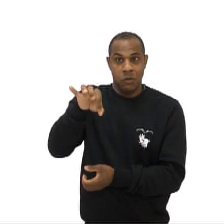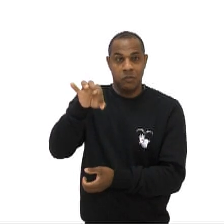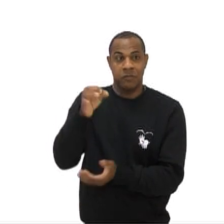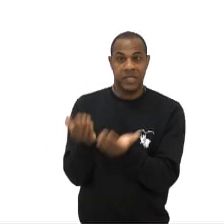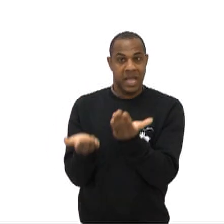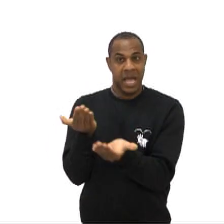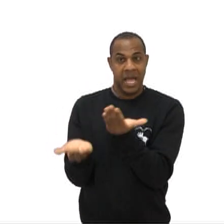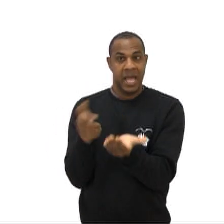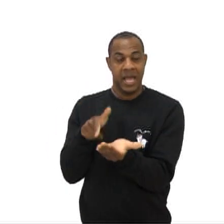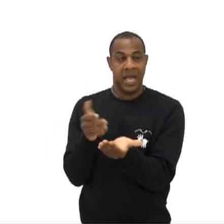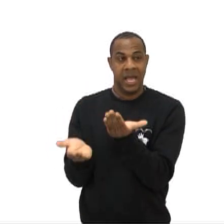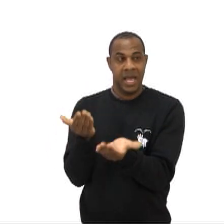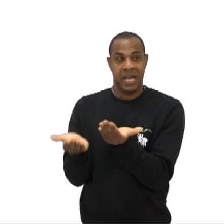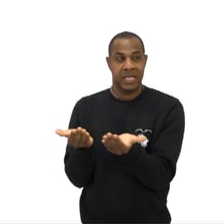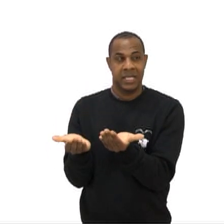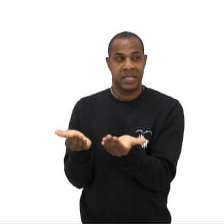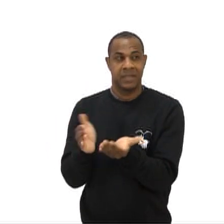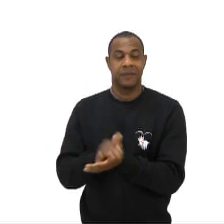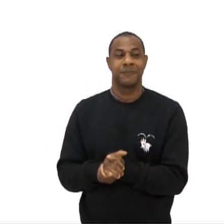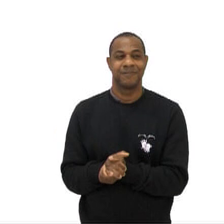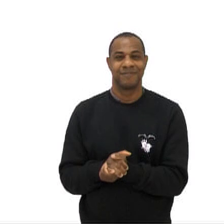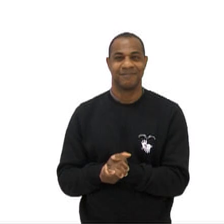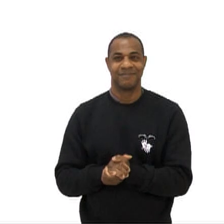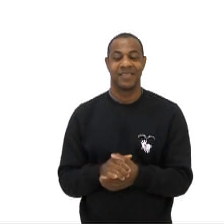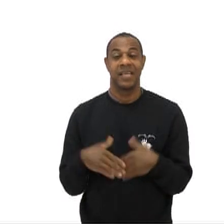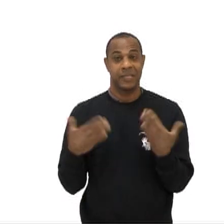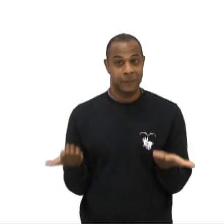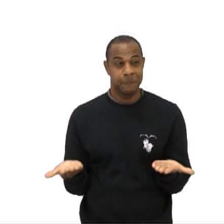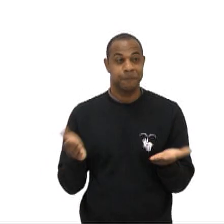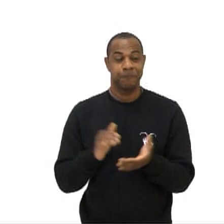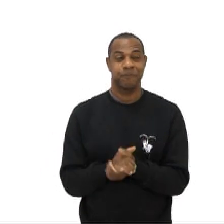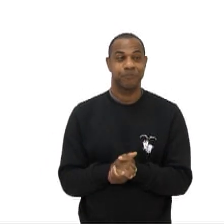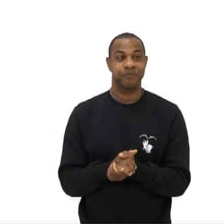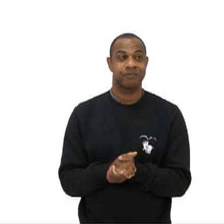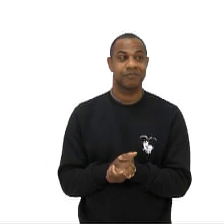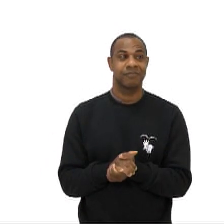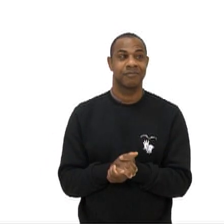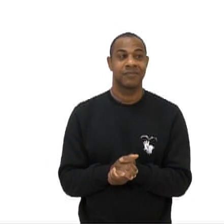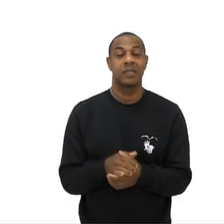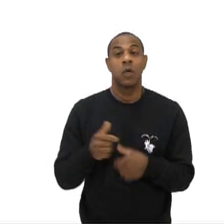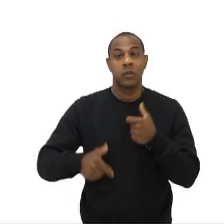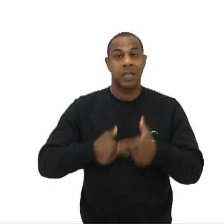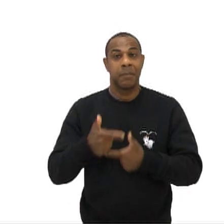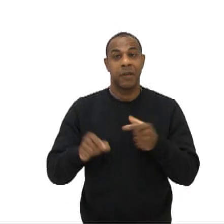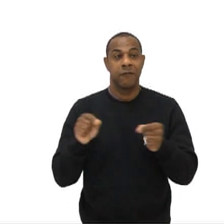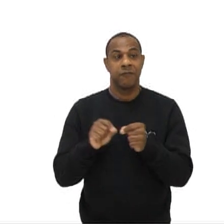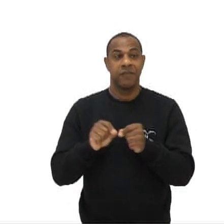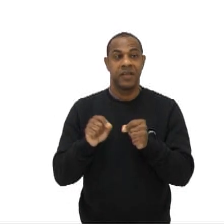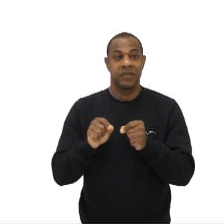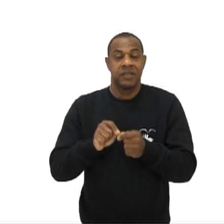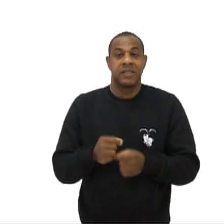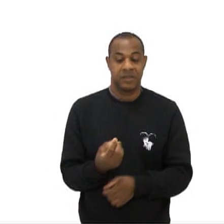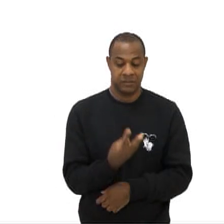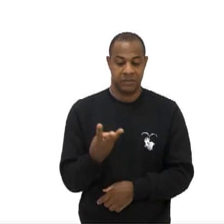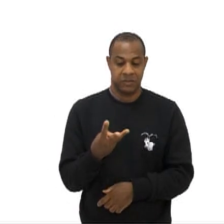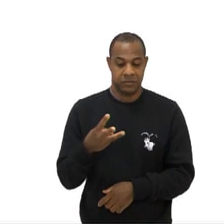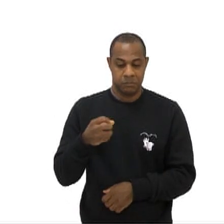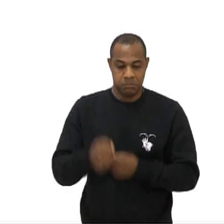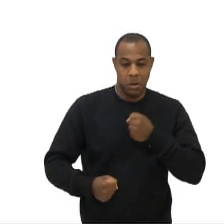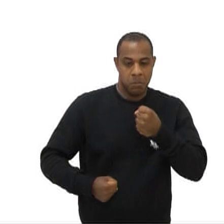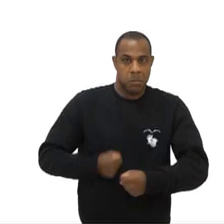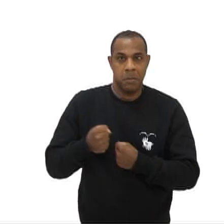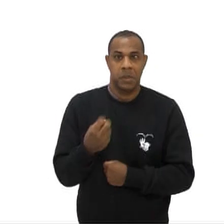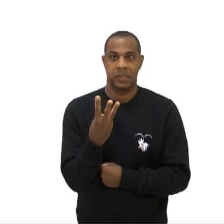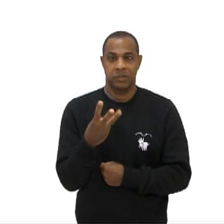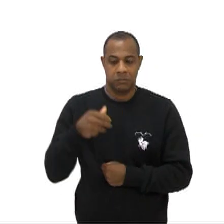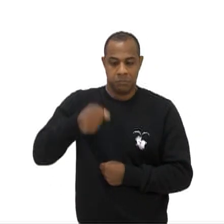quilos Meu Deus Eu estou na base Dos três dígitos O trabalho total Realizado Nas 13 primeiras passadas É de aproximadamente